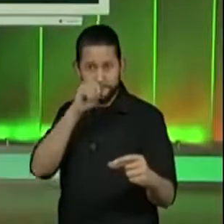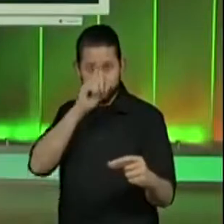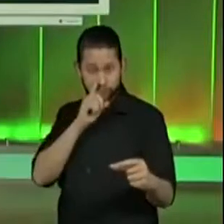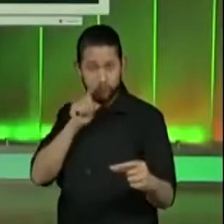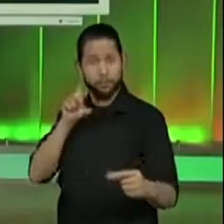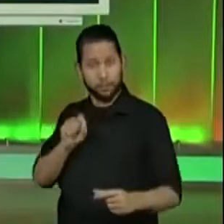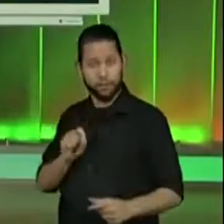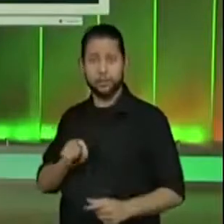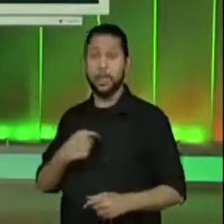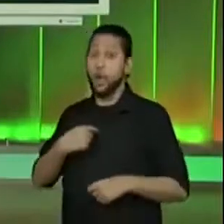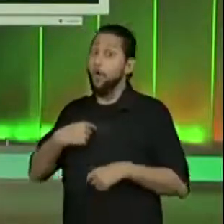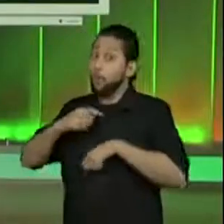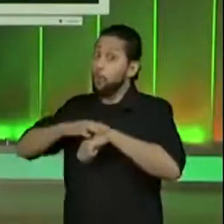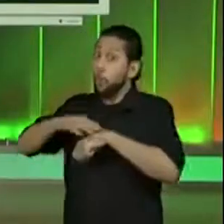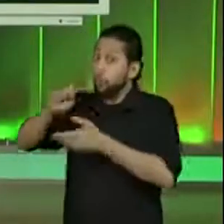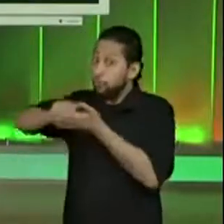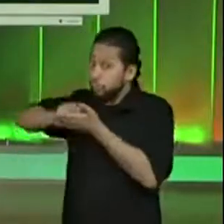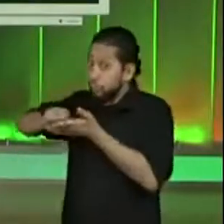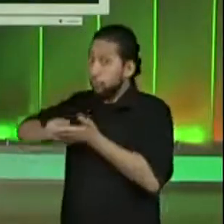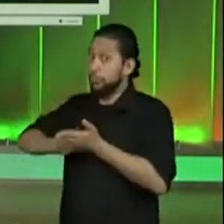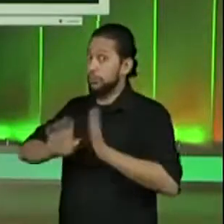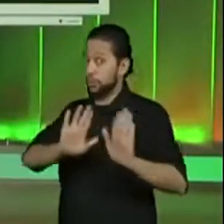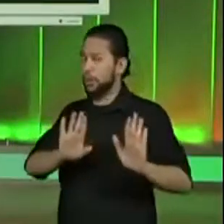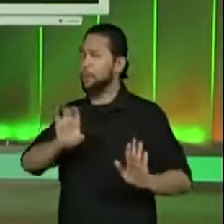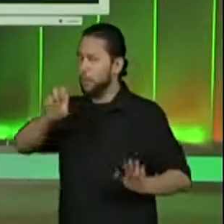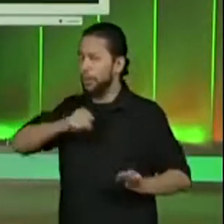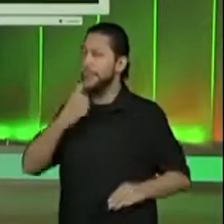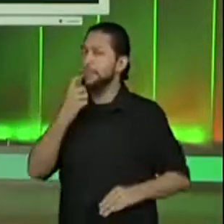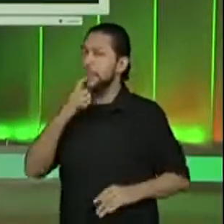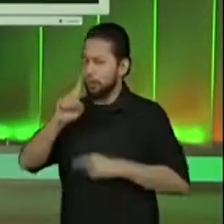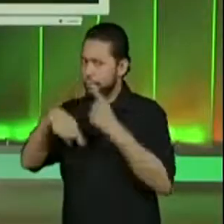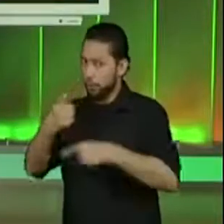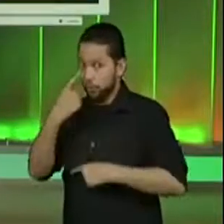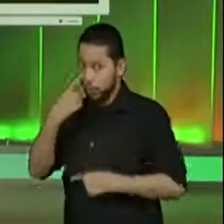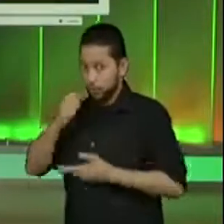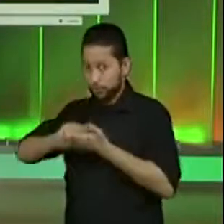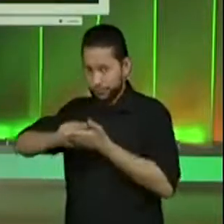fazer a anotação e já volto com a fita vermelha. Certo? Então, vamos lá.